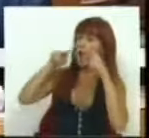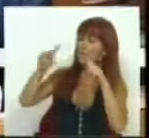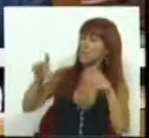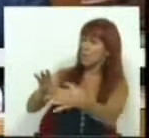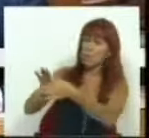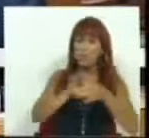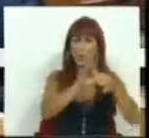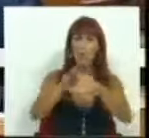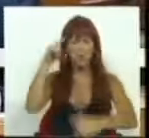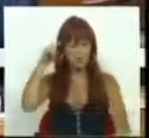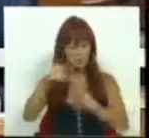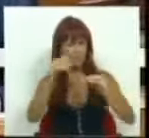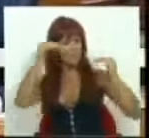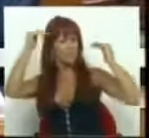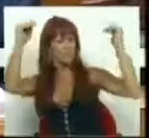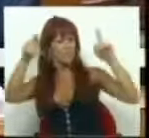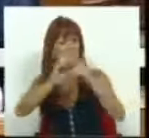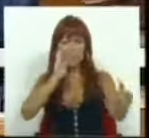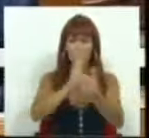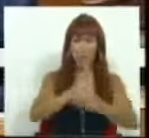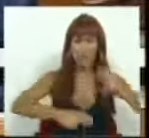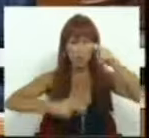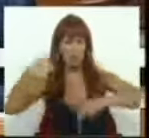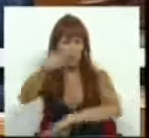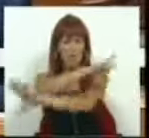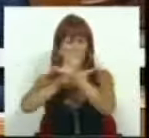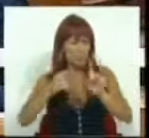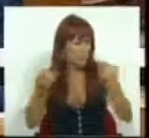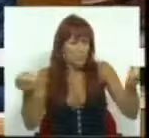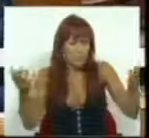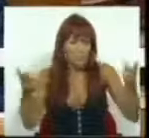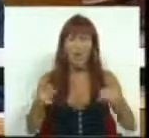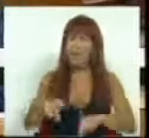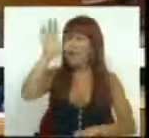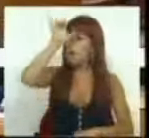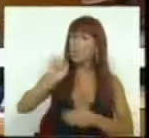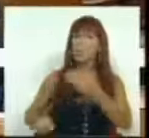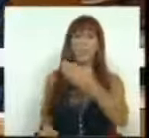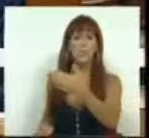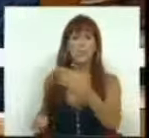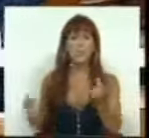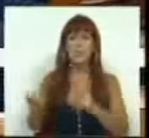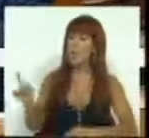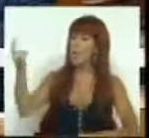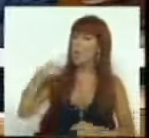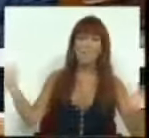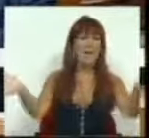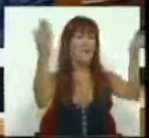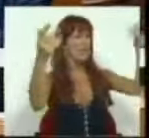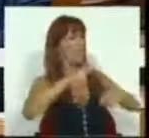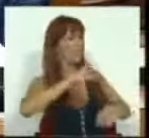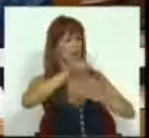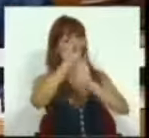solidária e ambiciosa do processo de construção europeia. Este é o Governo que, em vez de mobilizar os